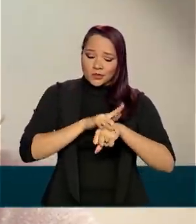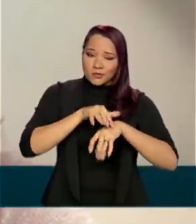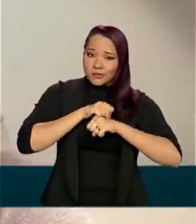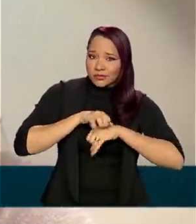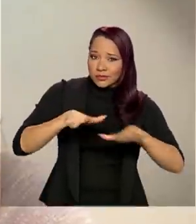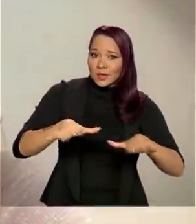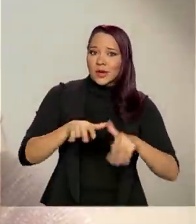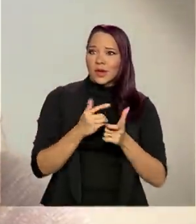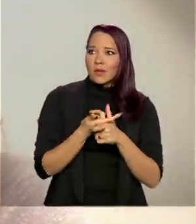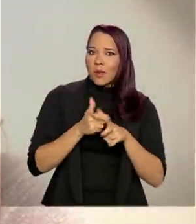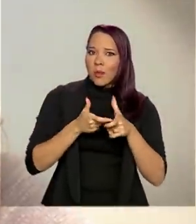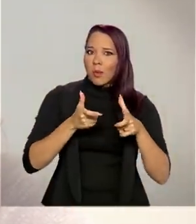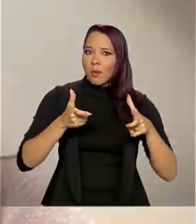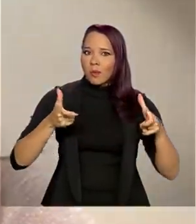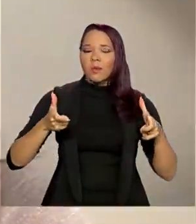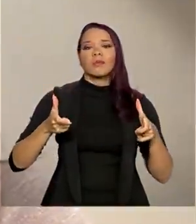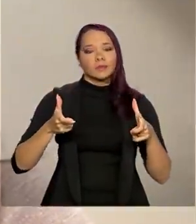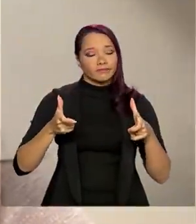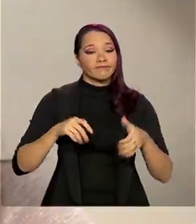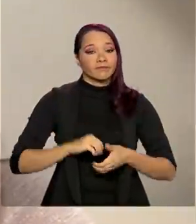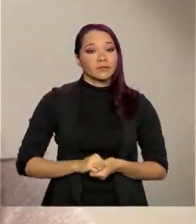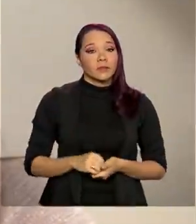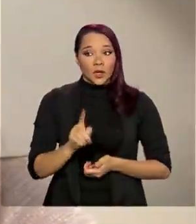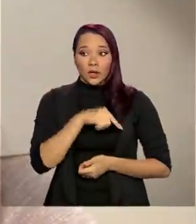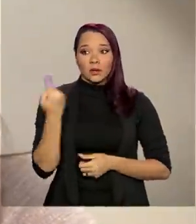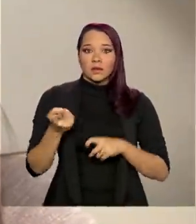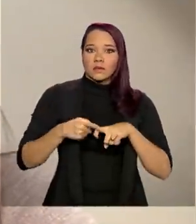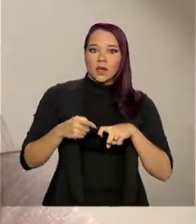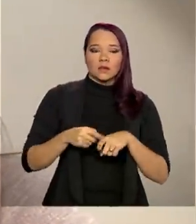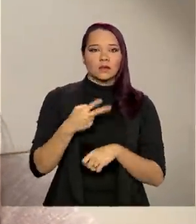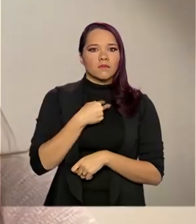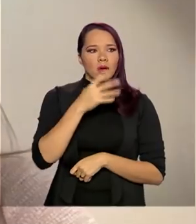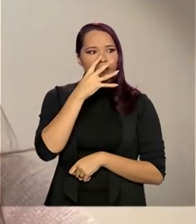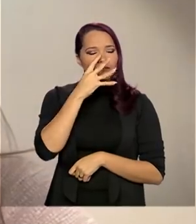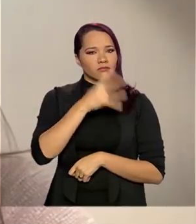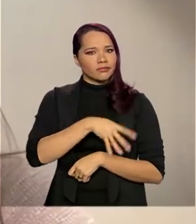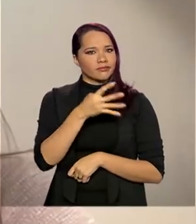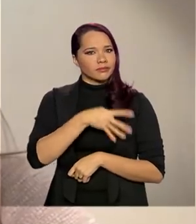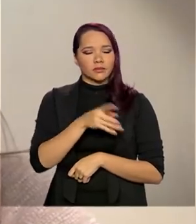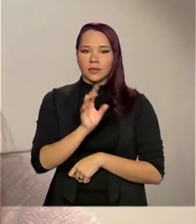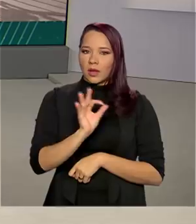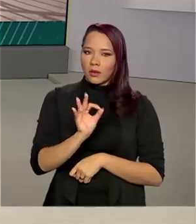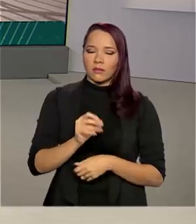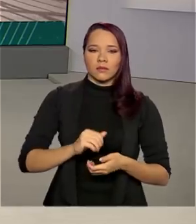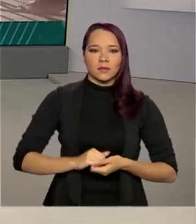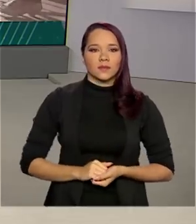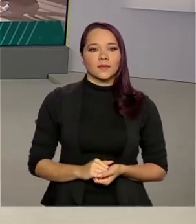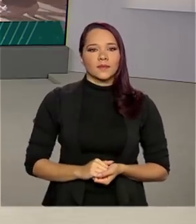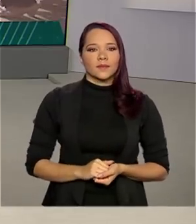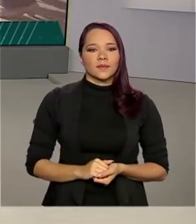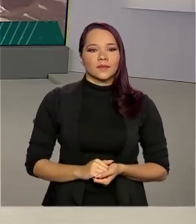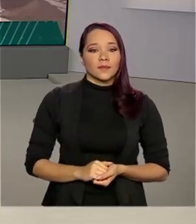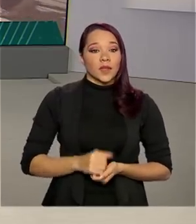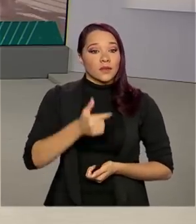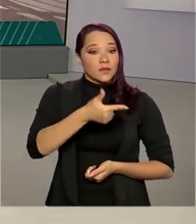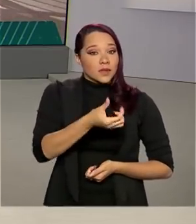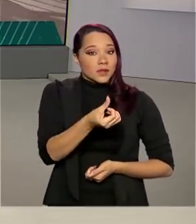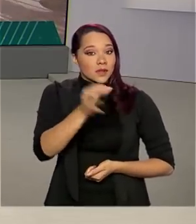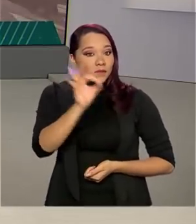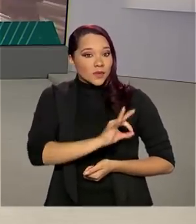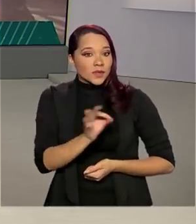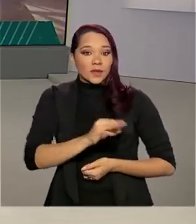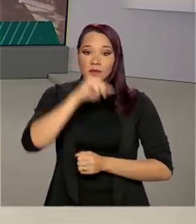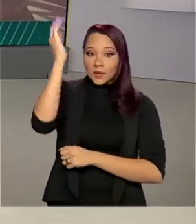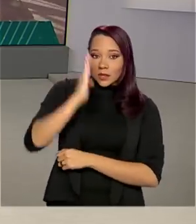aumento significativo desses casos. E nós, médicos, não podemos ignorar essa situação. 26%